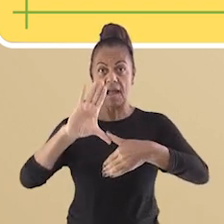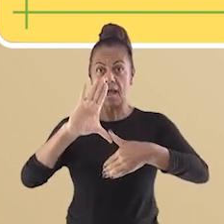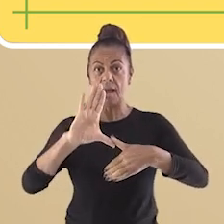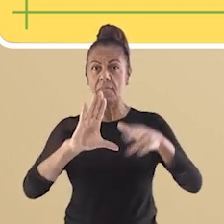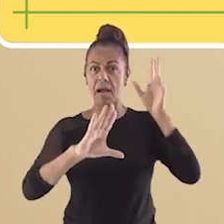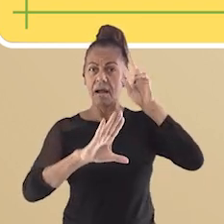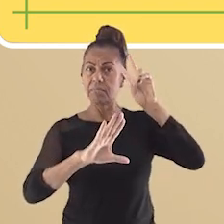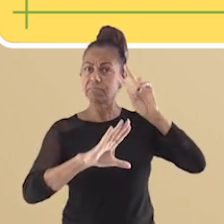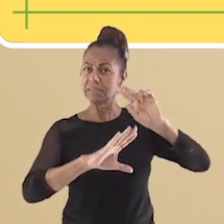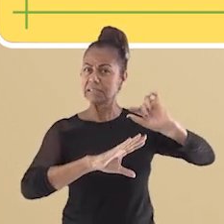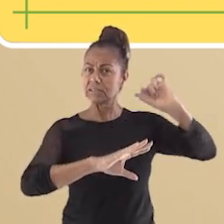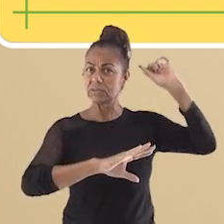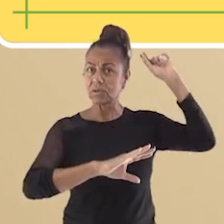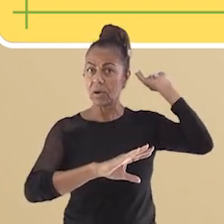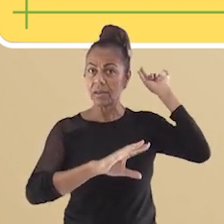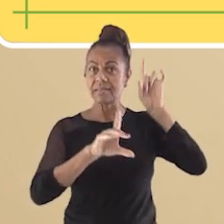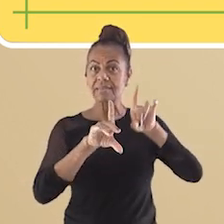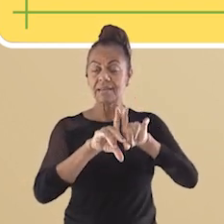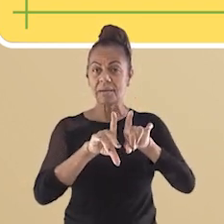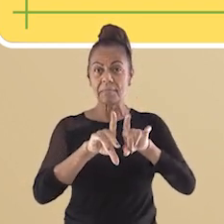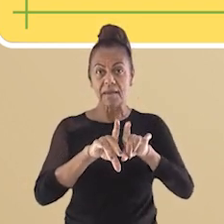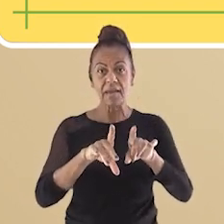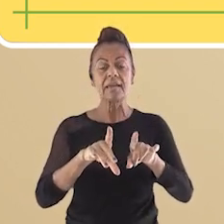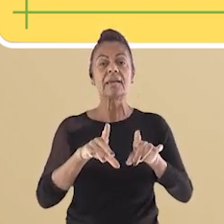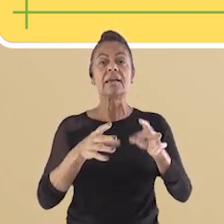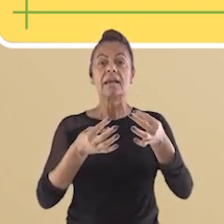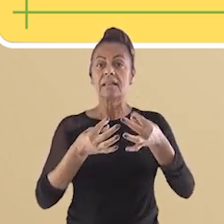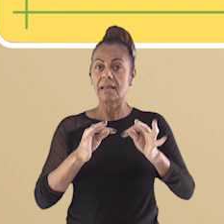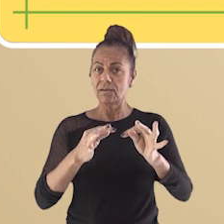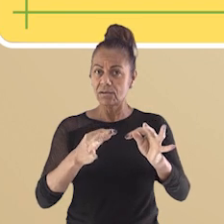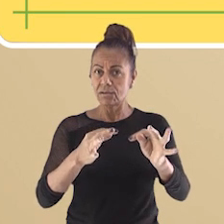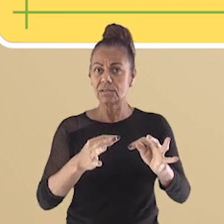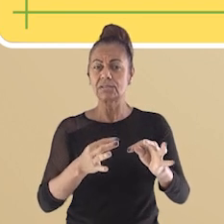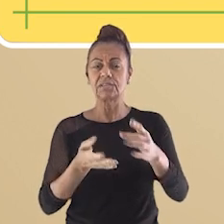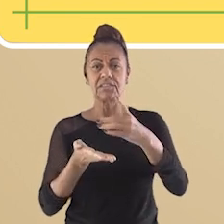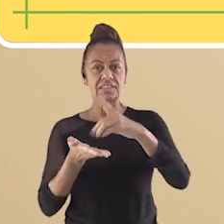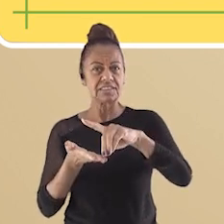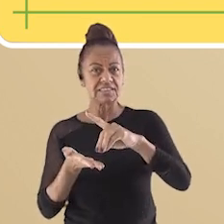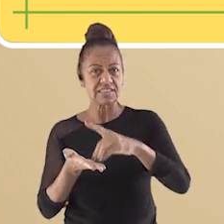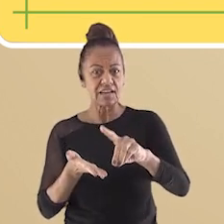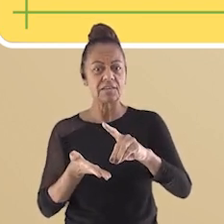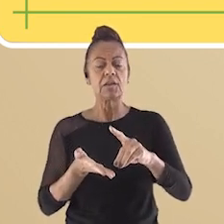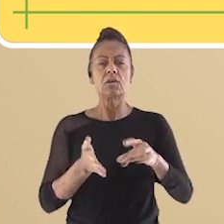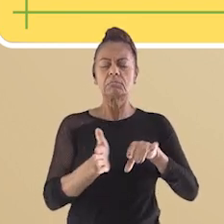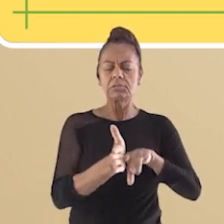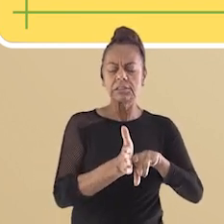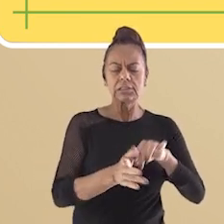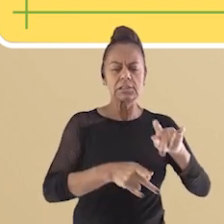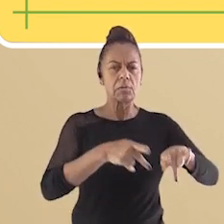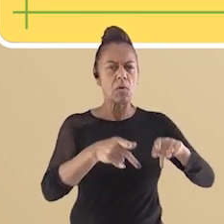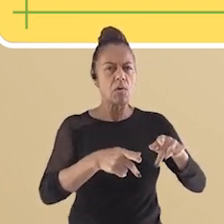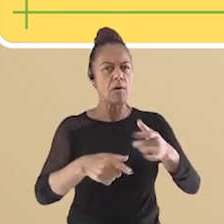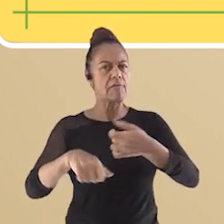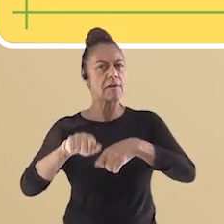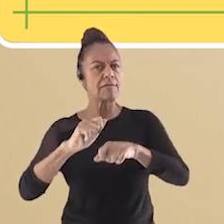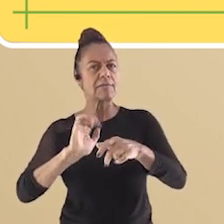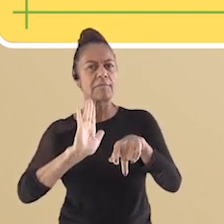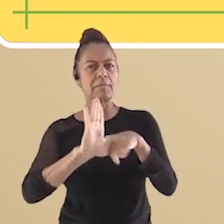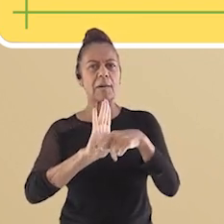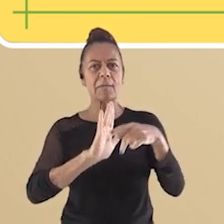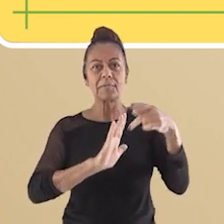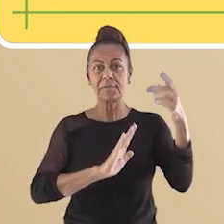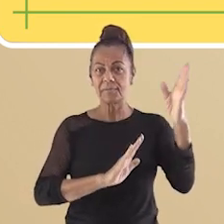utilizando tecnologias digitais, com informações demográficas e econômicas do Brasil, identificando padrões